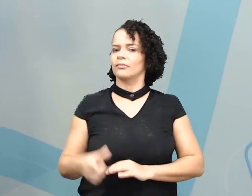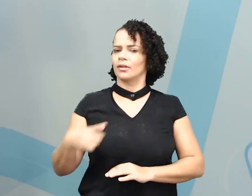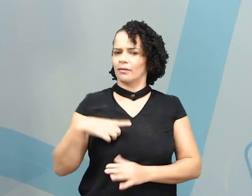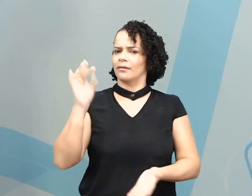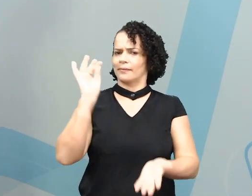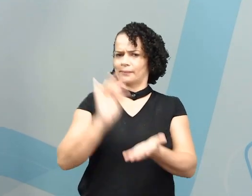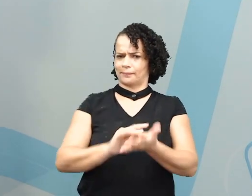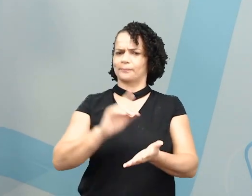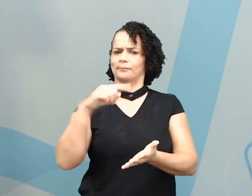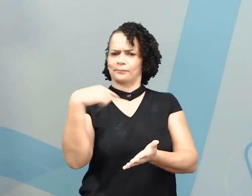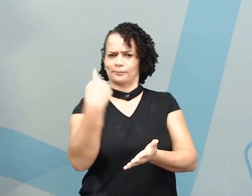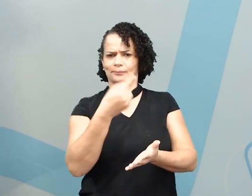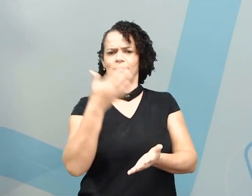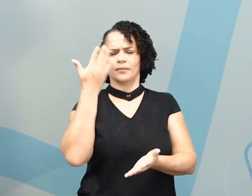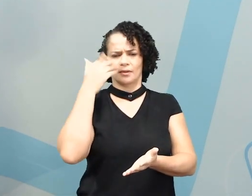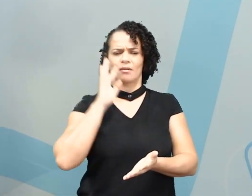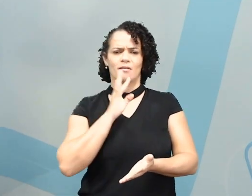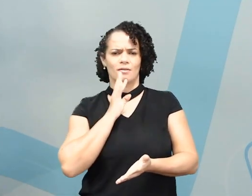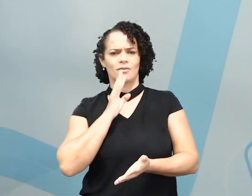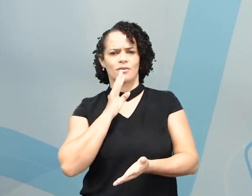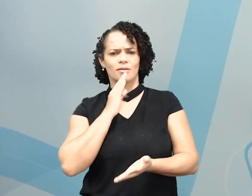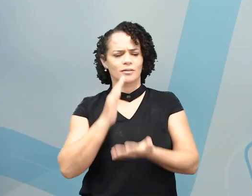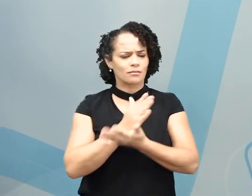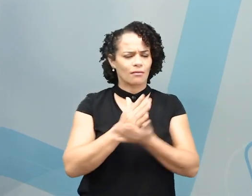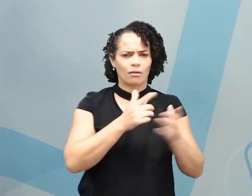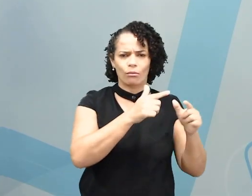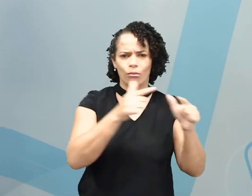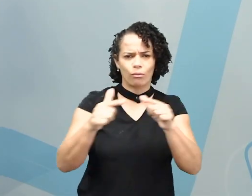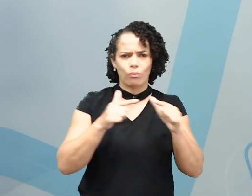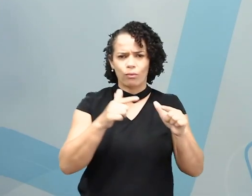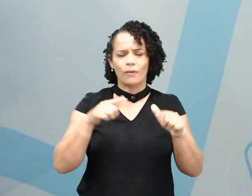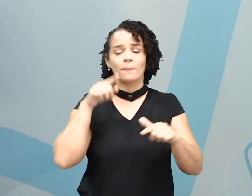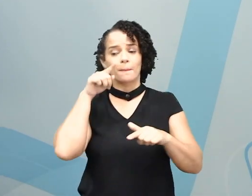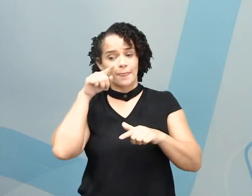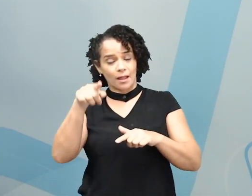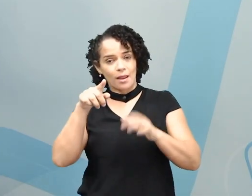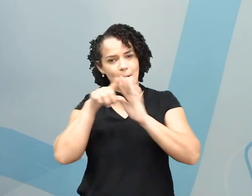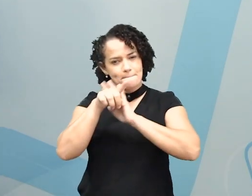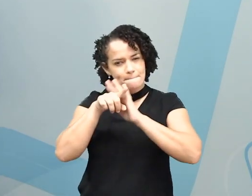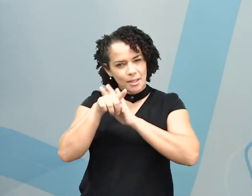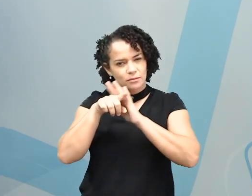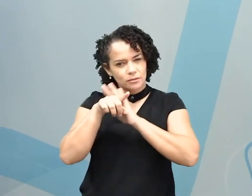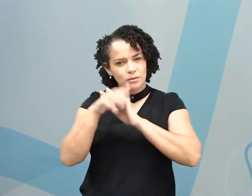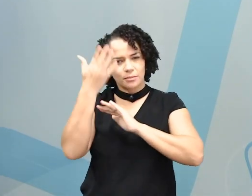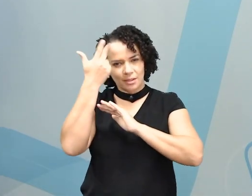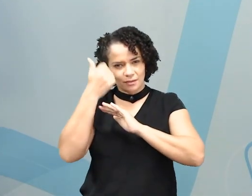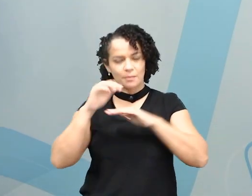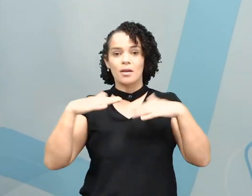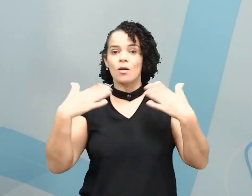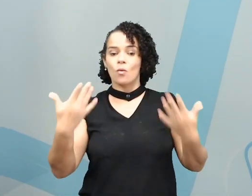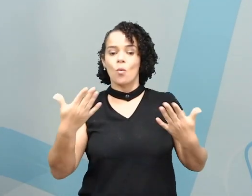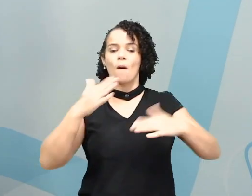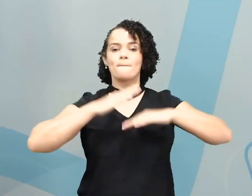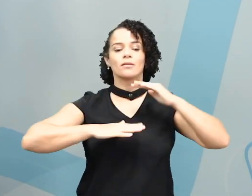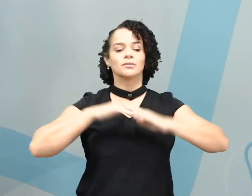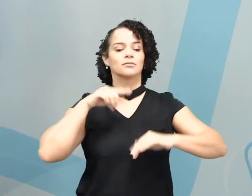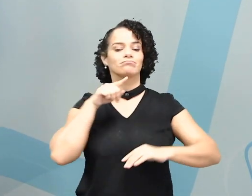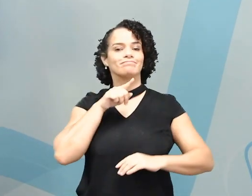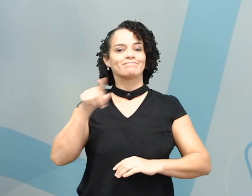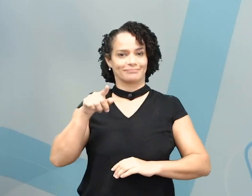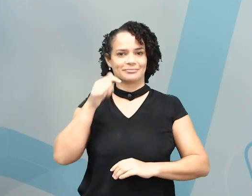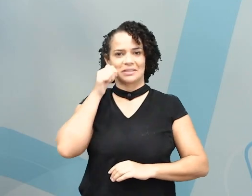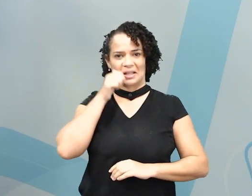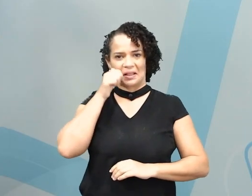certeza que você a conhece de algum canto. Então, vai lá e pesquisa para saber qual é a profissão dela.